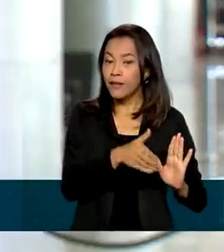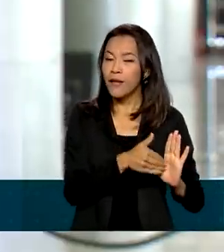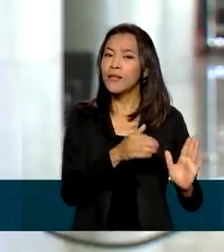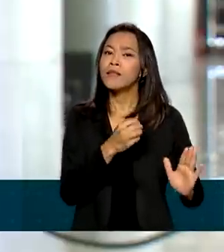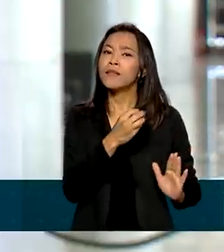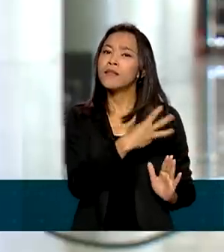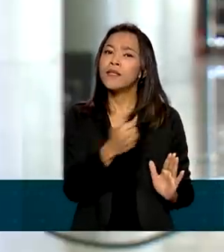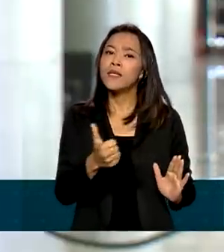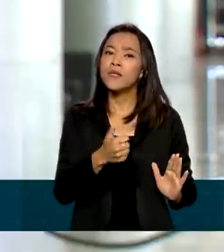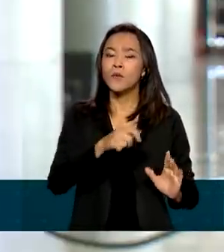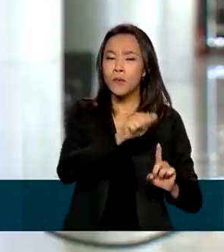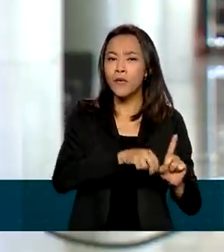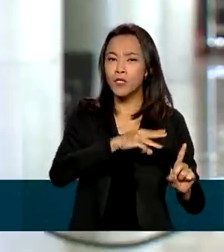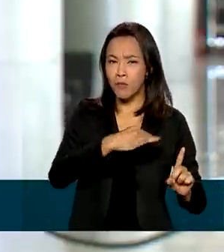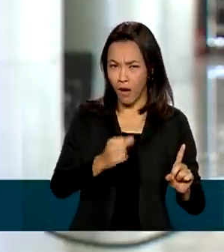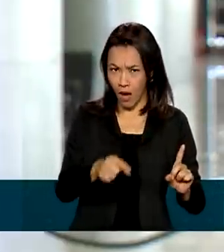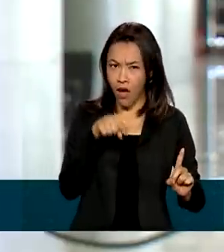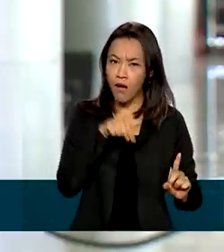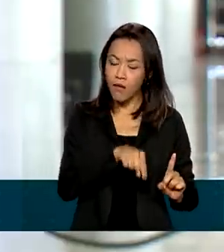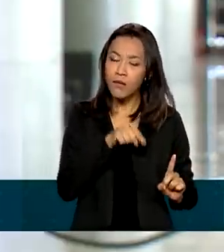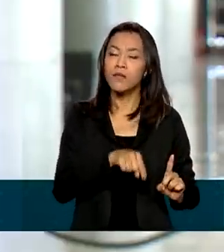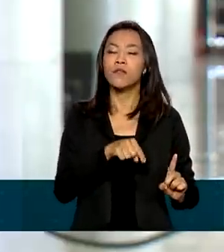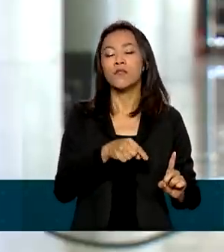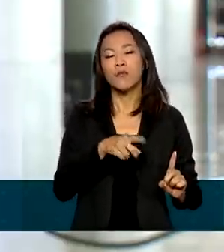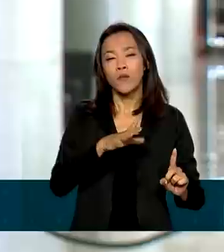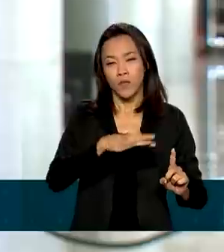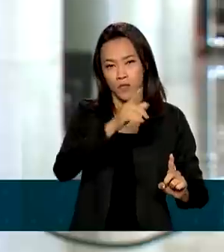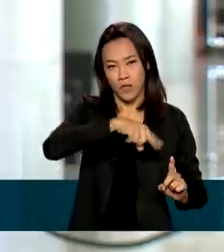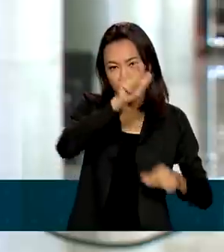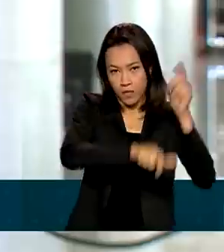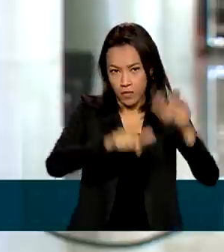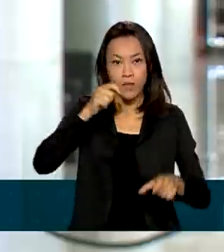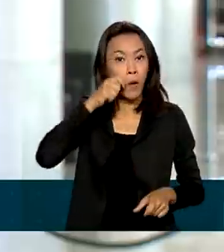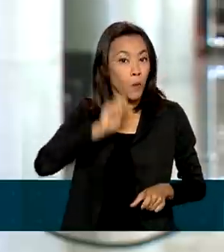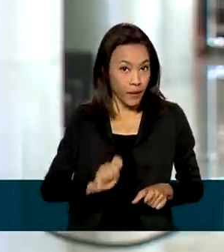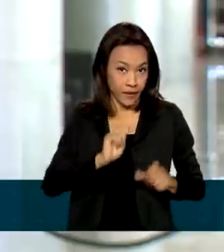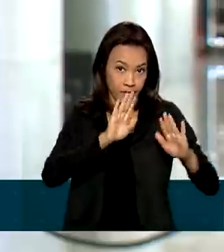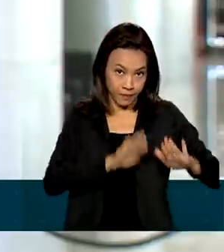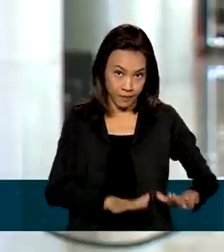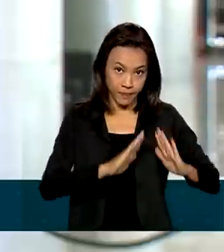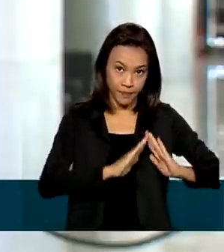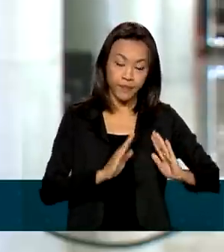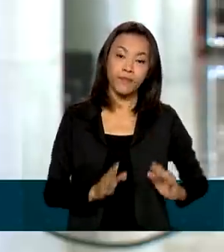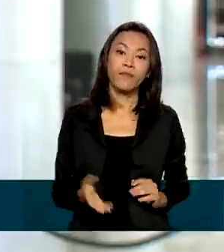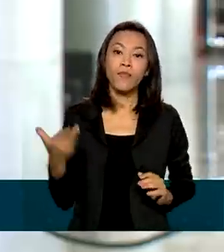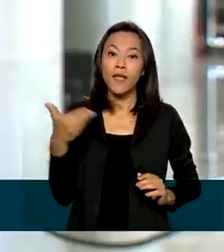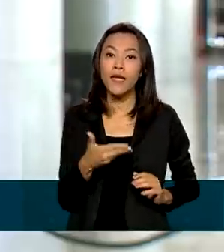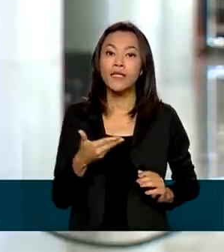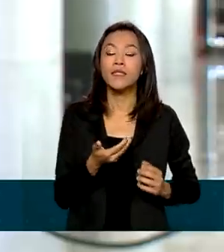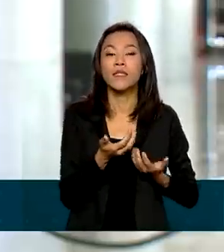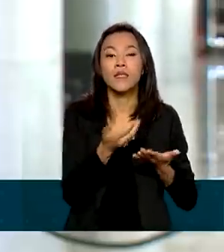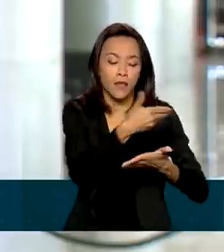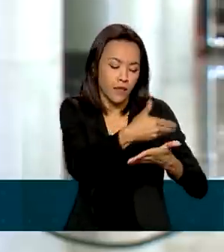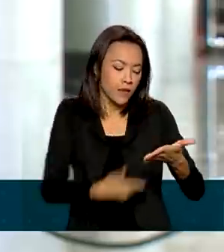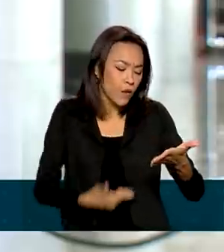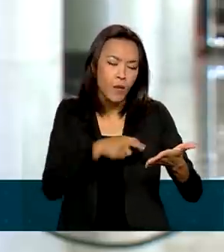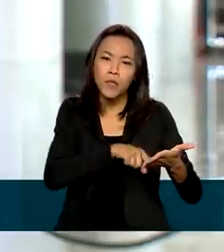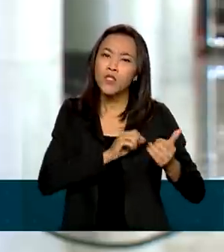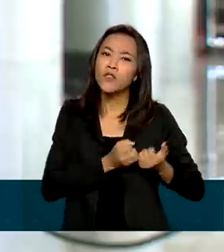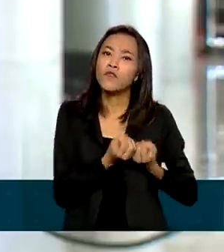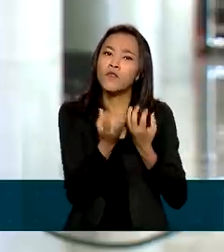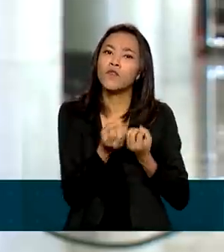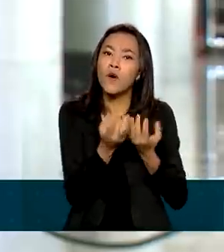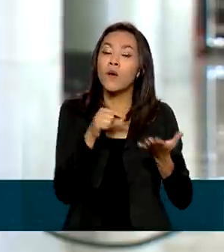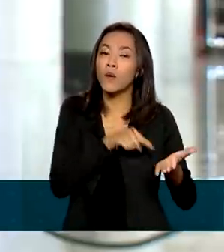Boletim Imigração Ucraniano, uma publicação do Ministério da Justiça e Segurança Pública. Além disso, o informativo aponta que o Brasil, neste